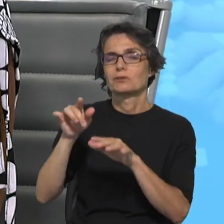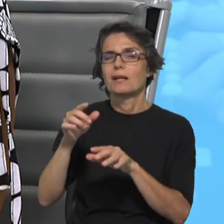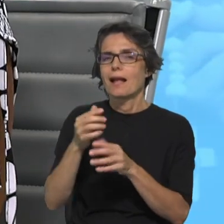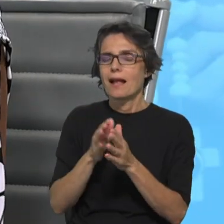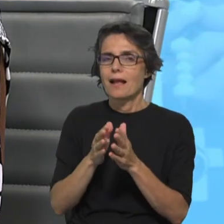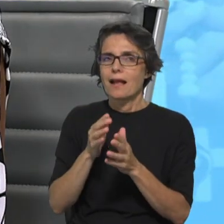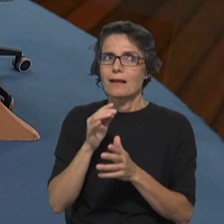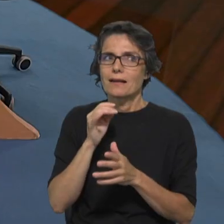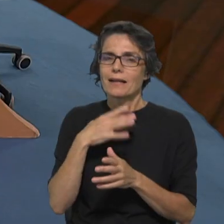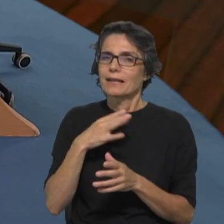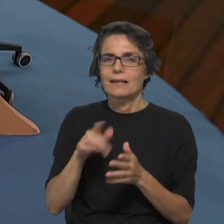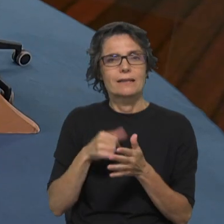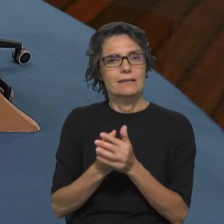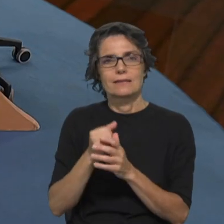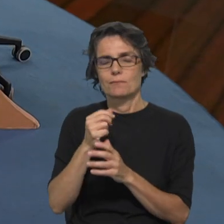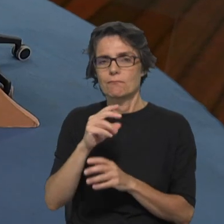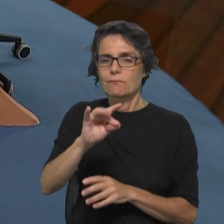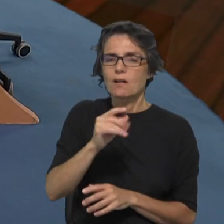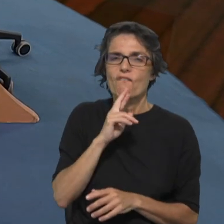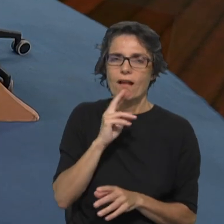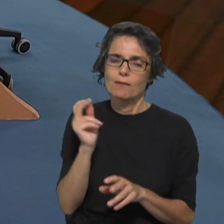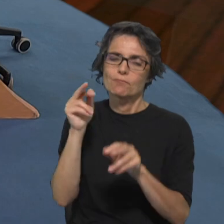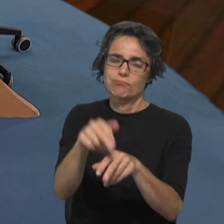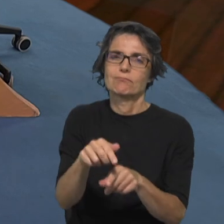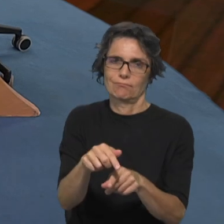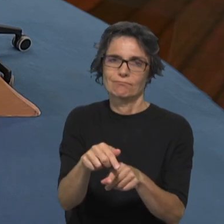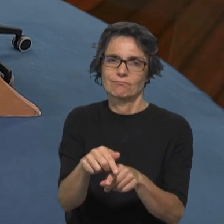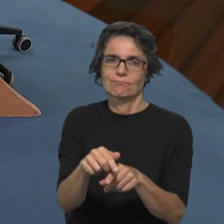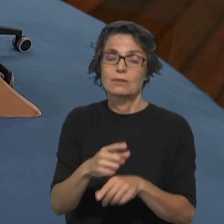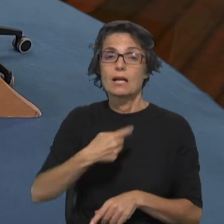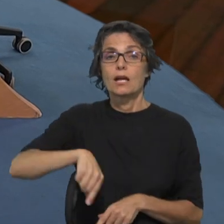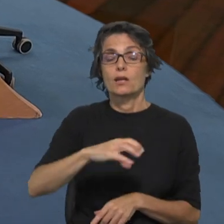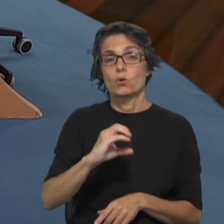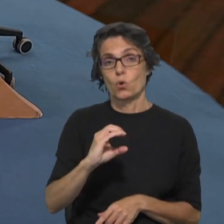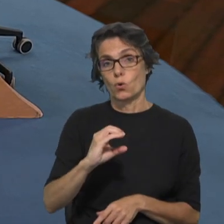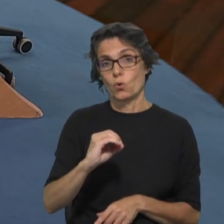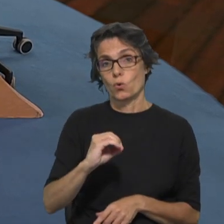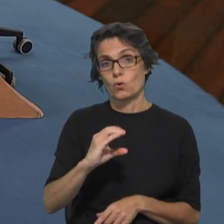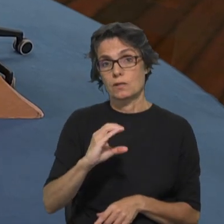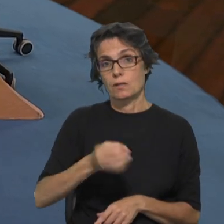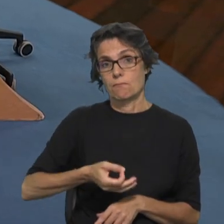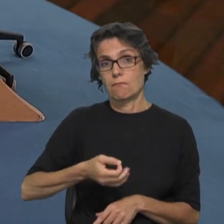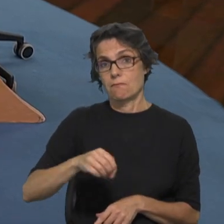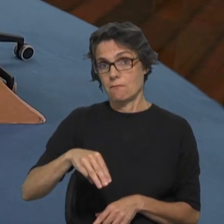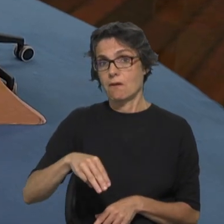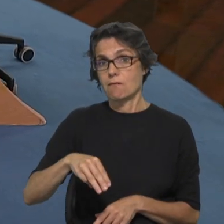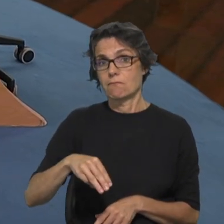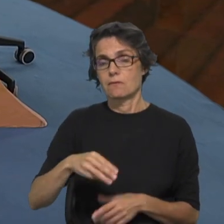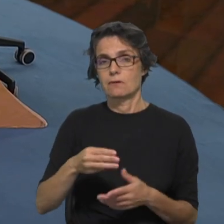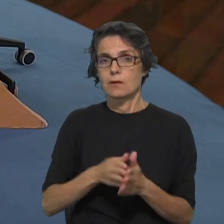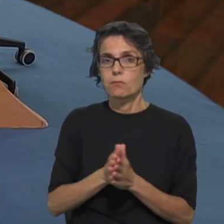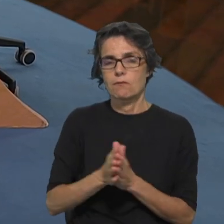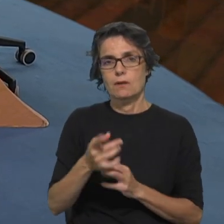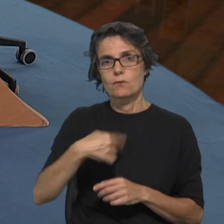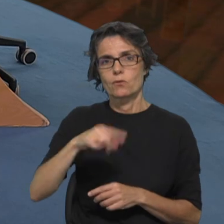por Fátima. E, portanto, para nós, enquanto OCPM, é ocasião para encontrar alguns dos nossos delegados, alguns